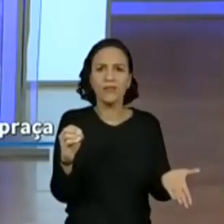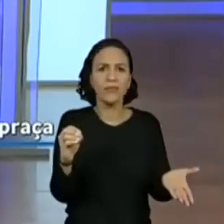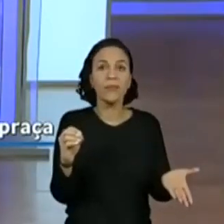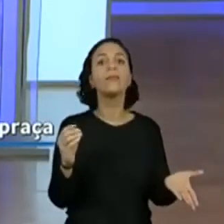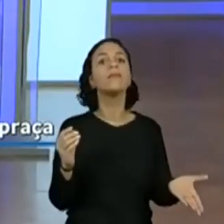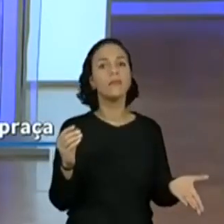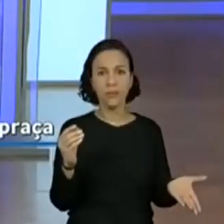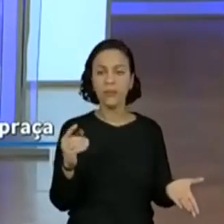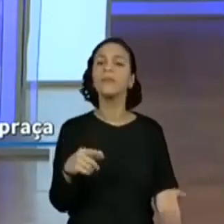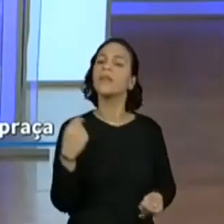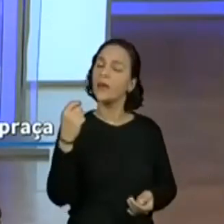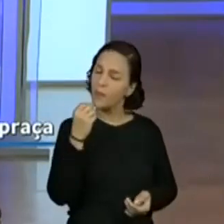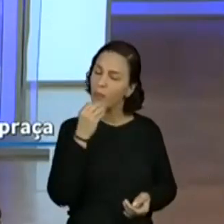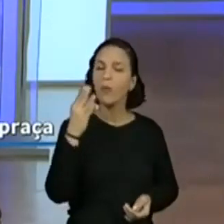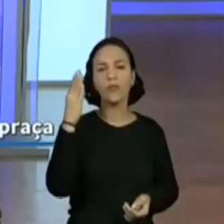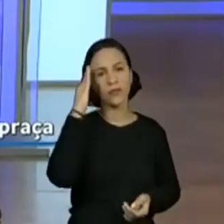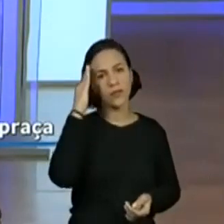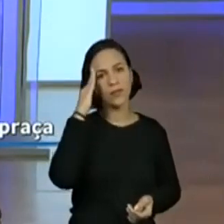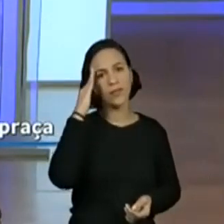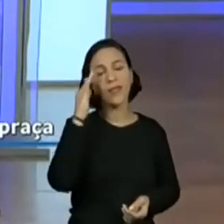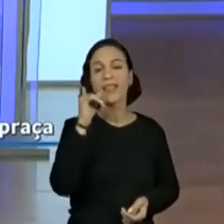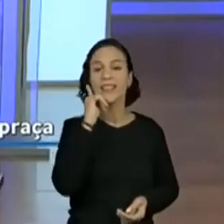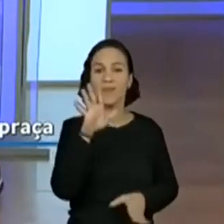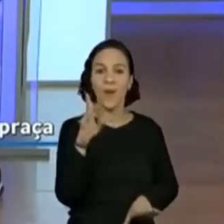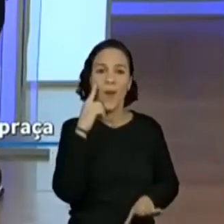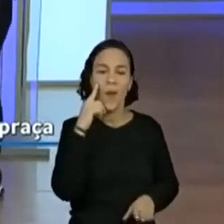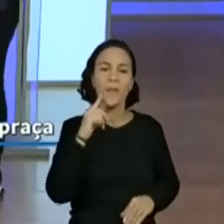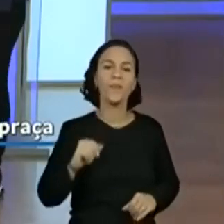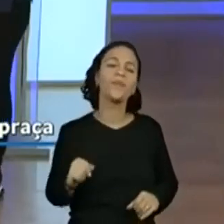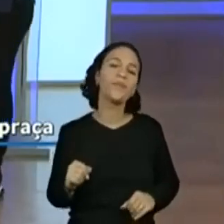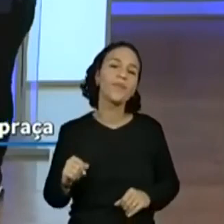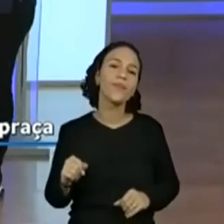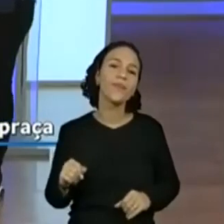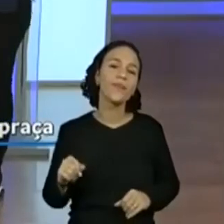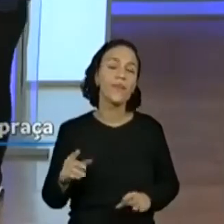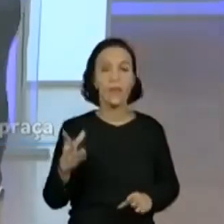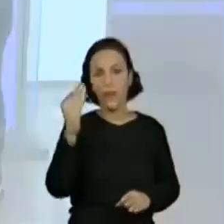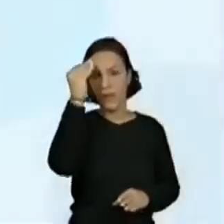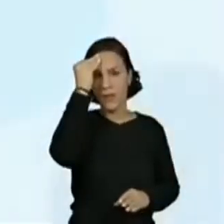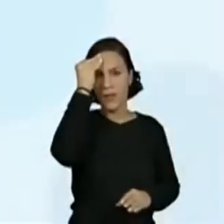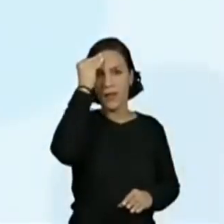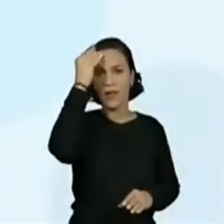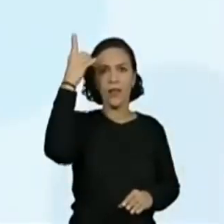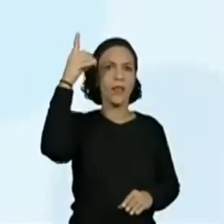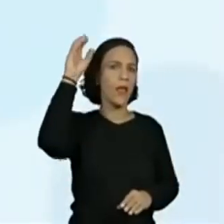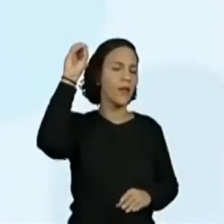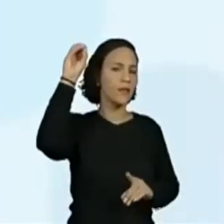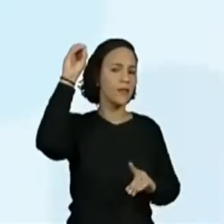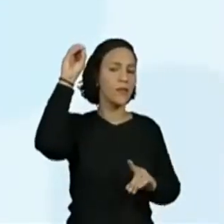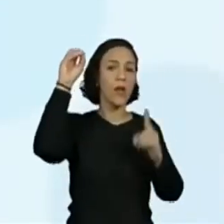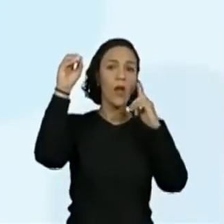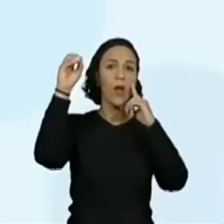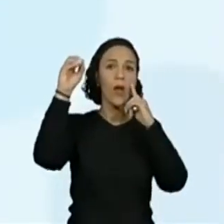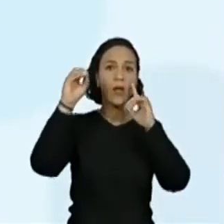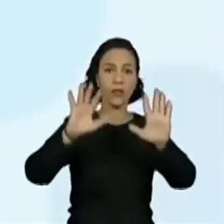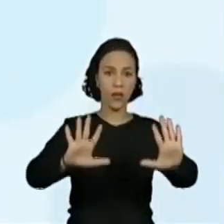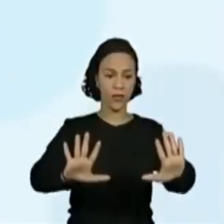pensar ali na cabeça de novo, se a gente colocar ali, né, 10 na mão,